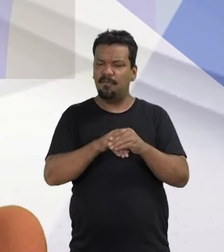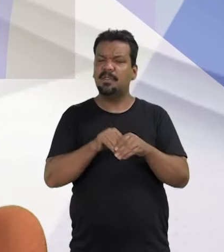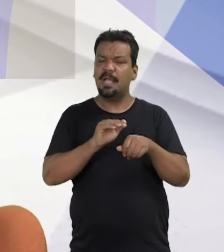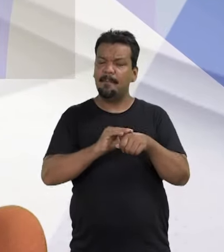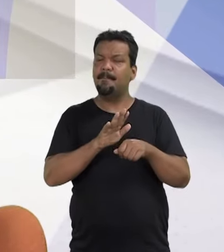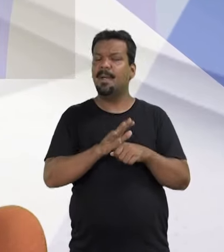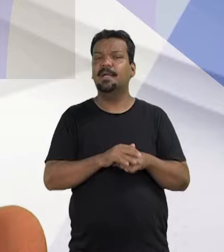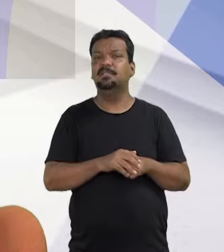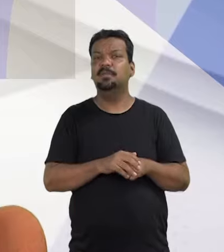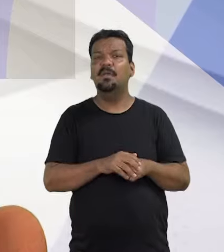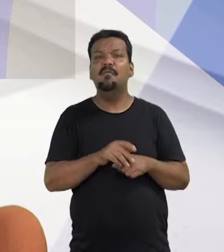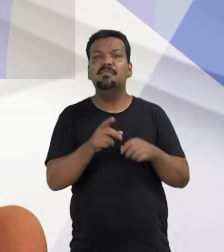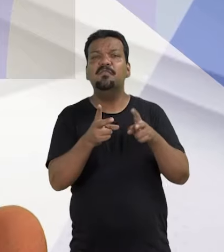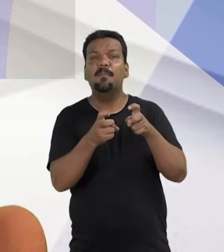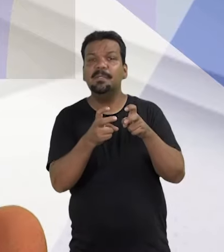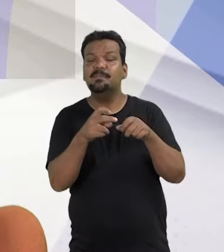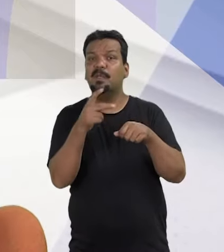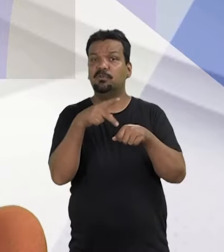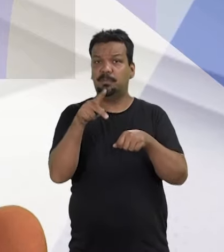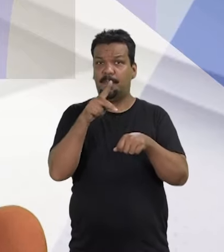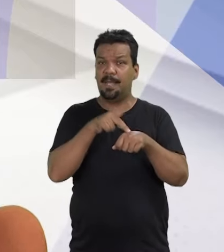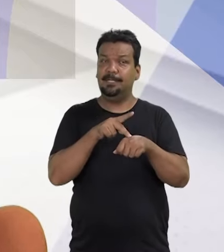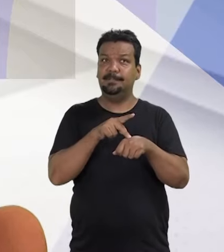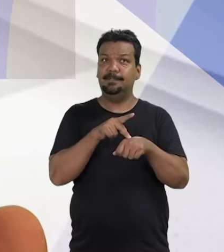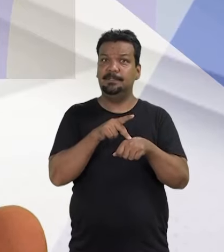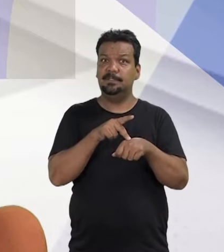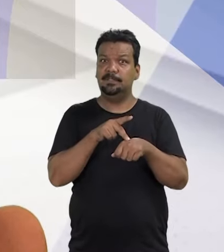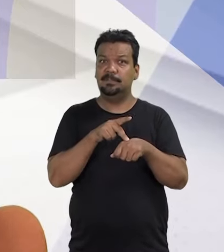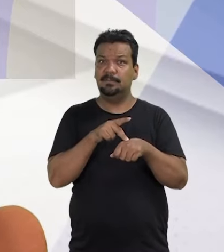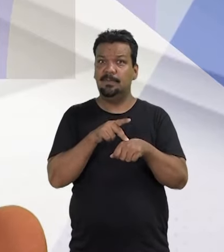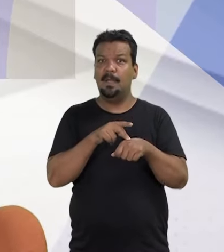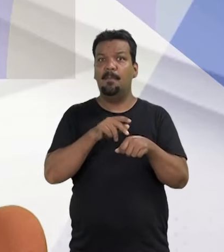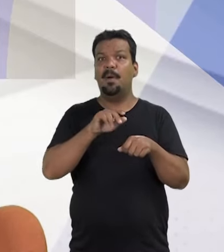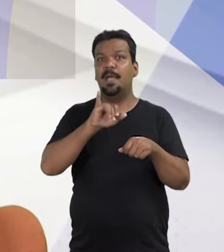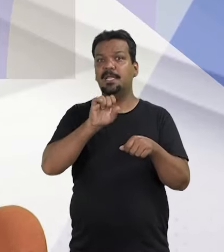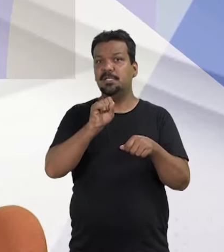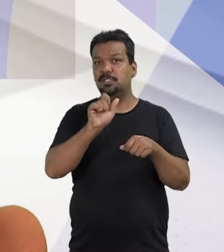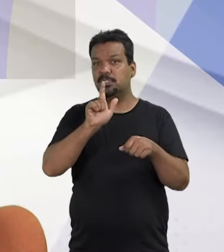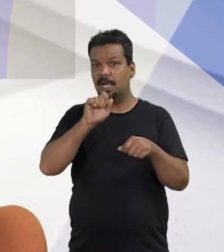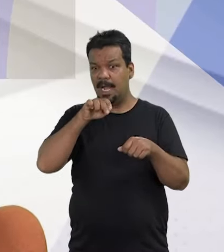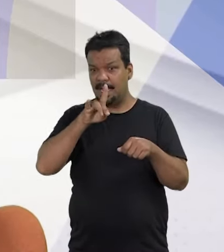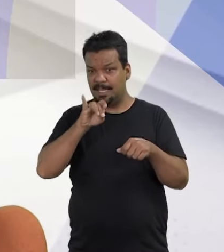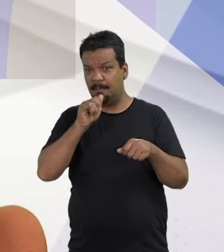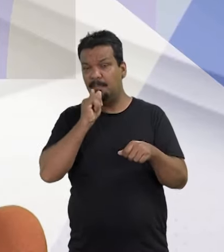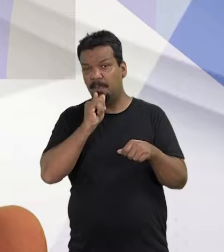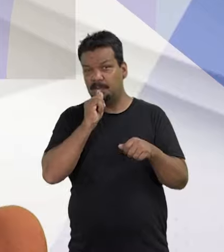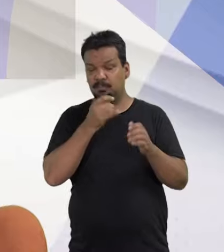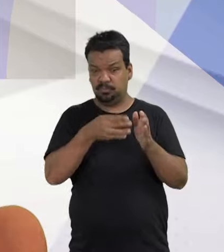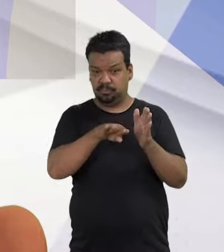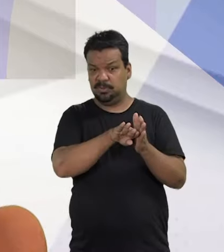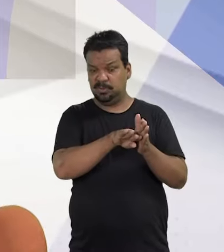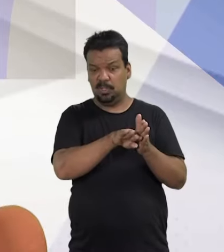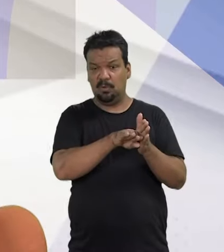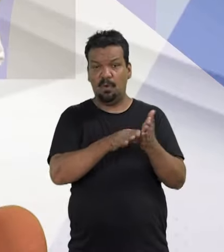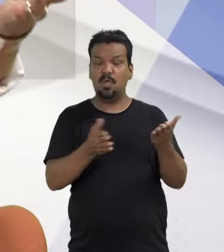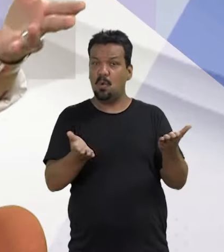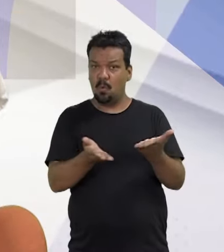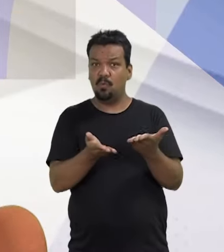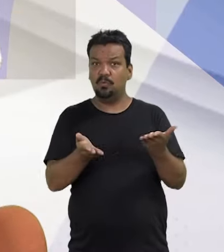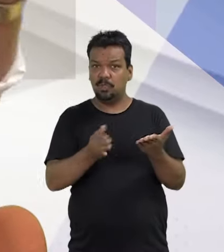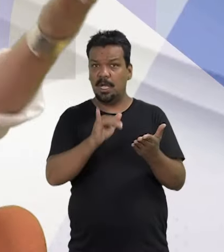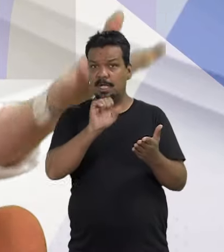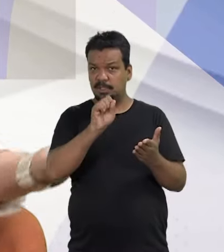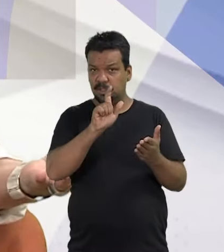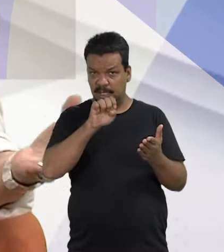vão votar cada vez mais. Se você for tirar pelos países, a Islândia, por exemplo, que chegou que